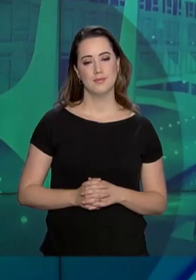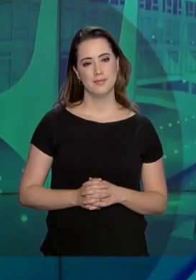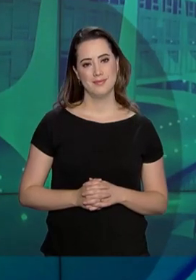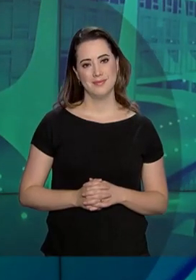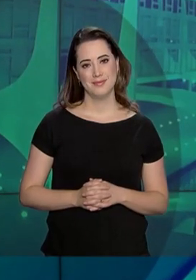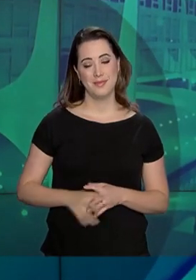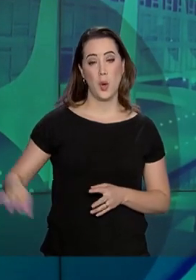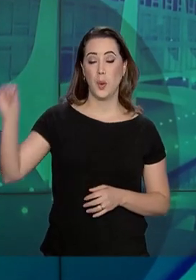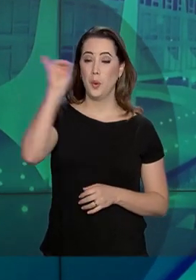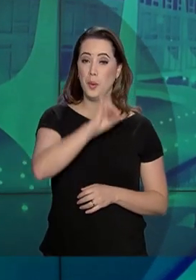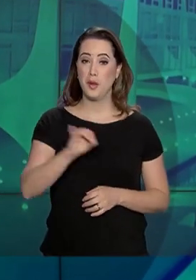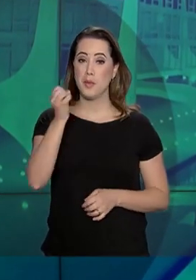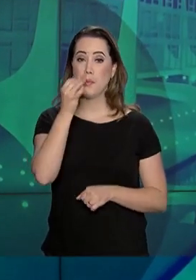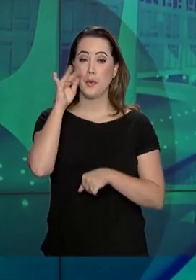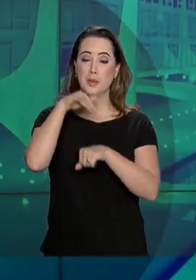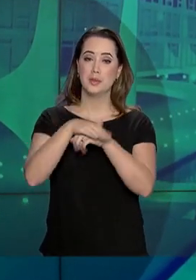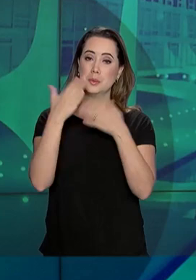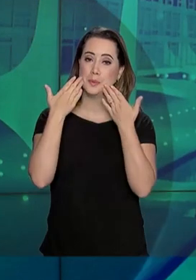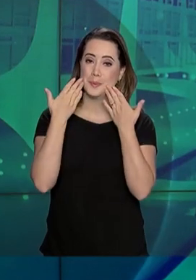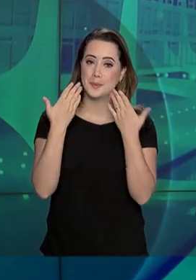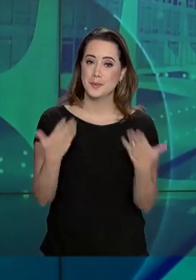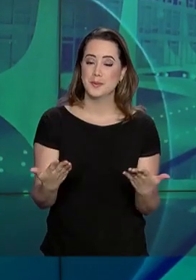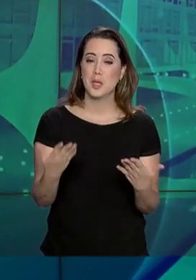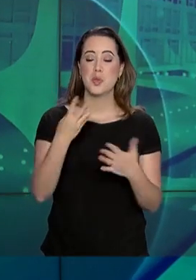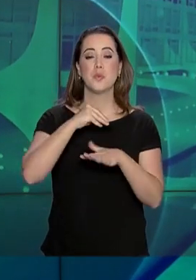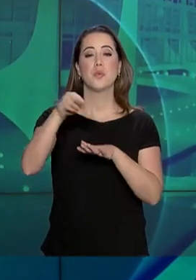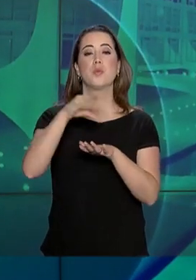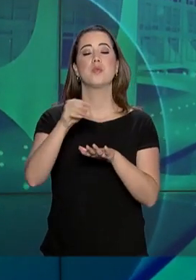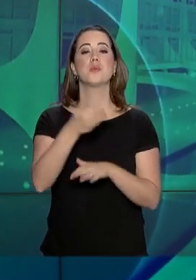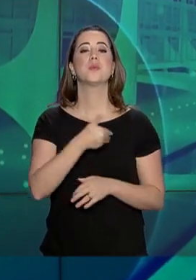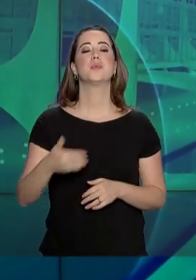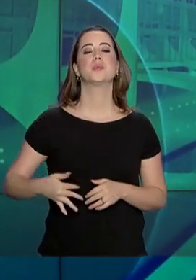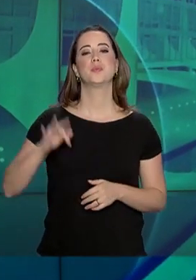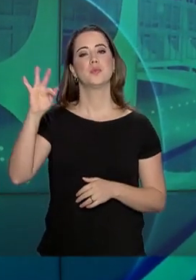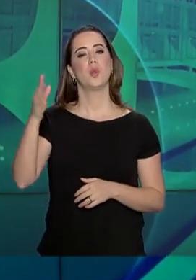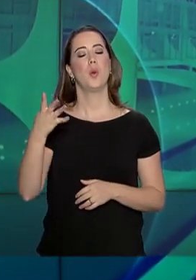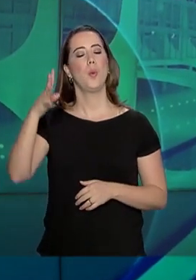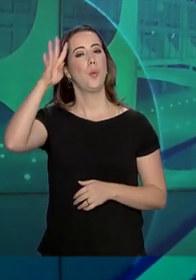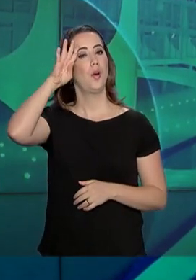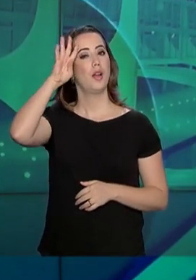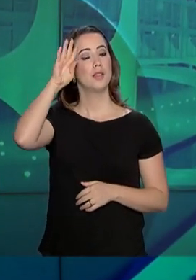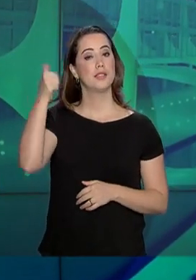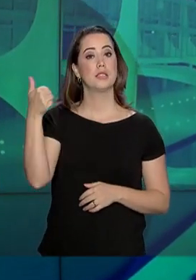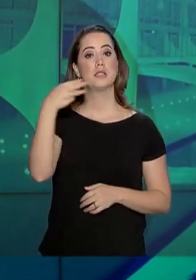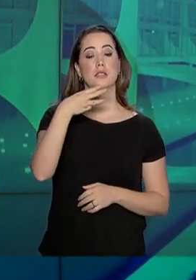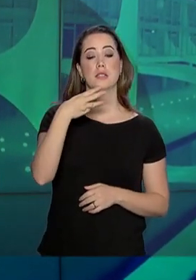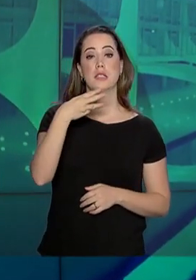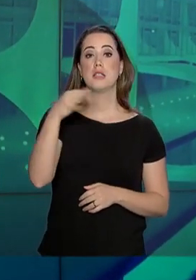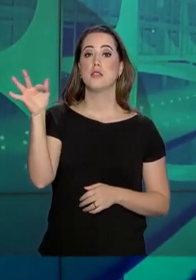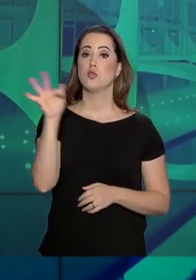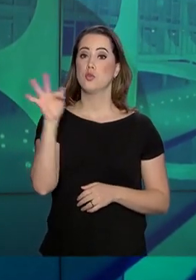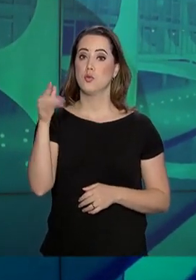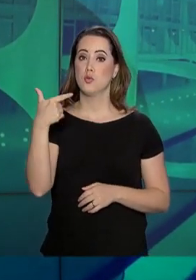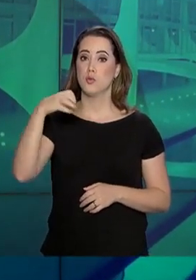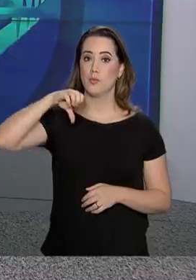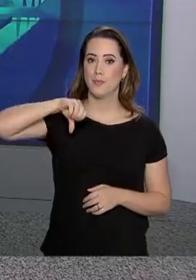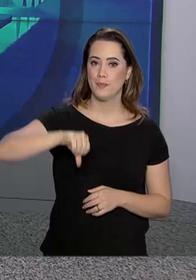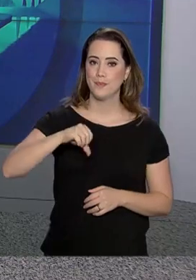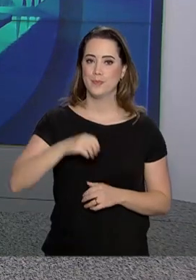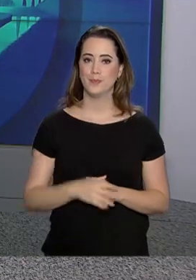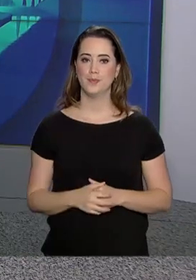Olá, boa noite. No ar as notícias do governo federal desta quarta-feira, 13 de fevereiro de 2019.